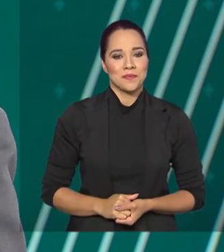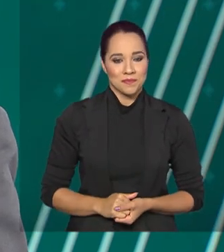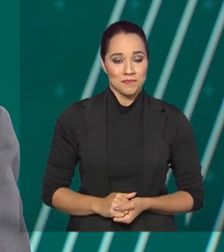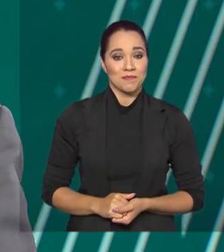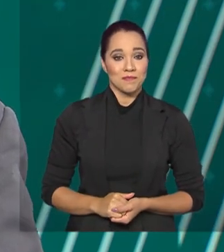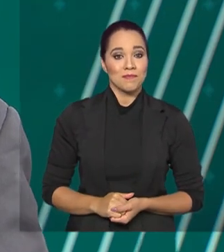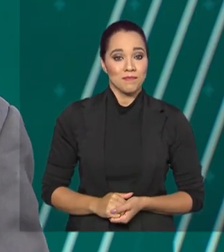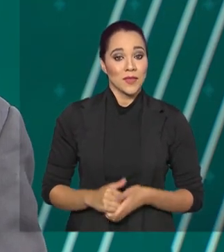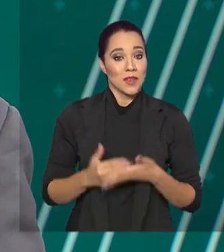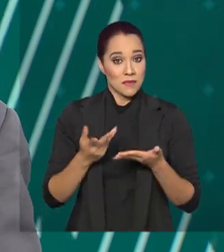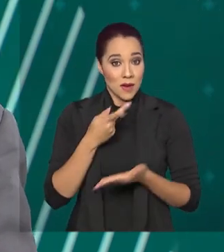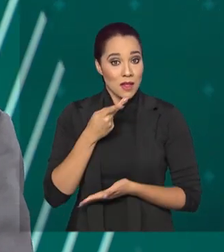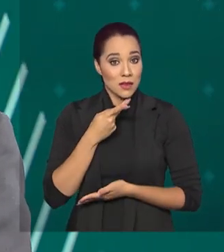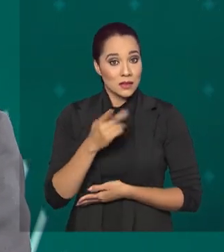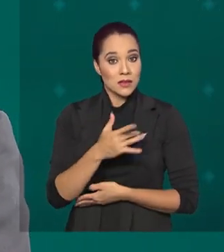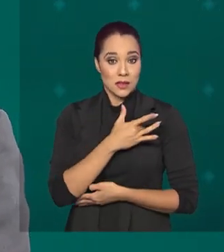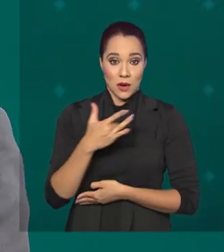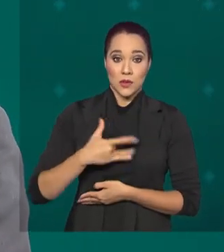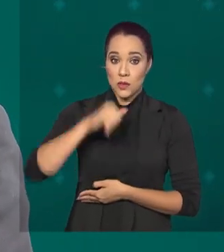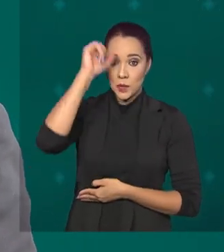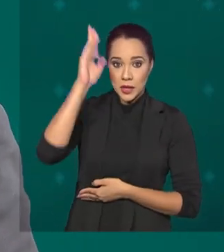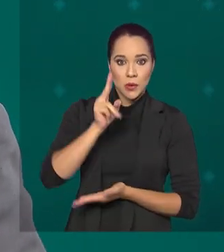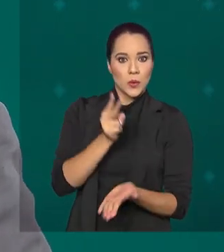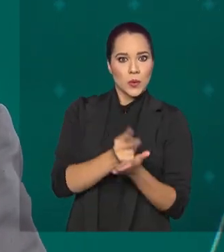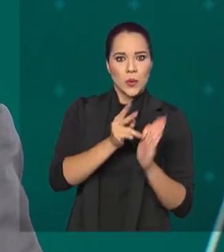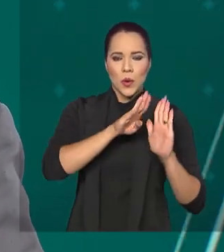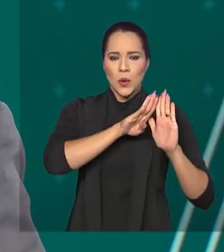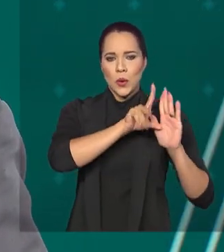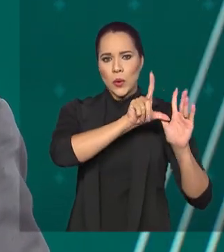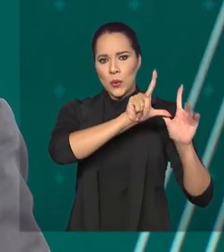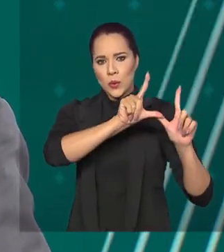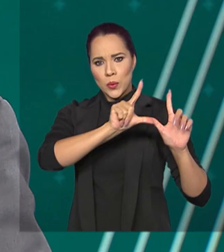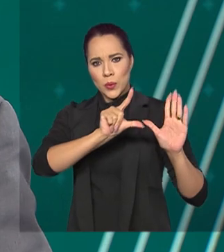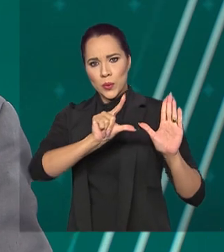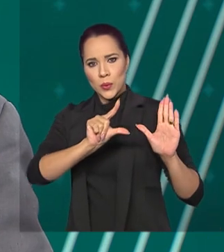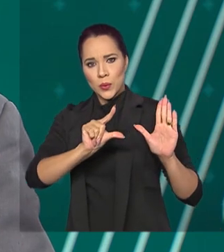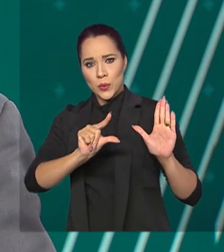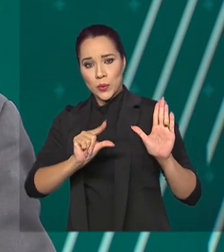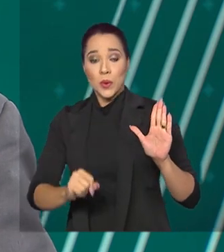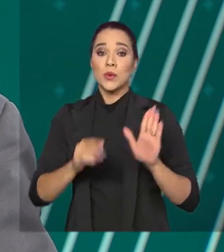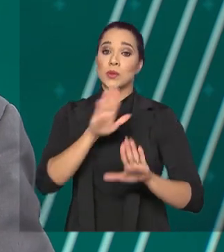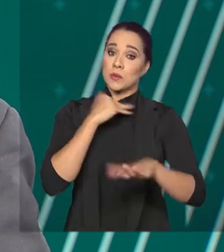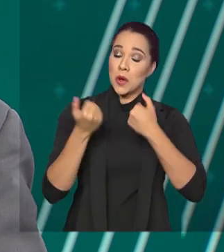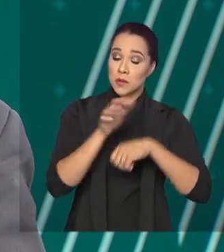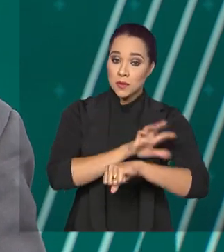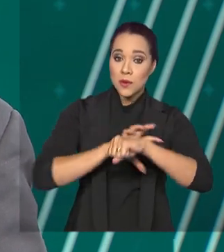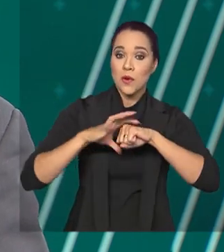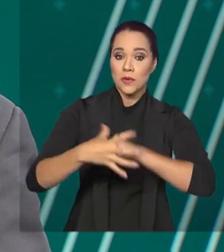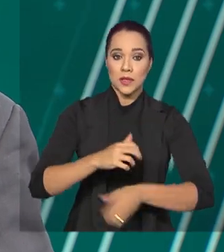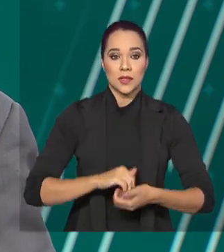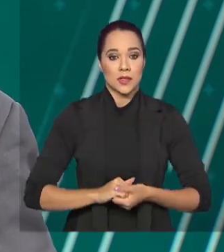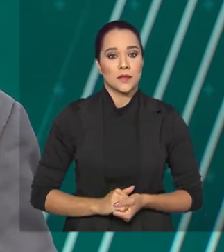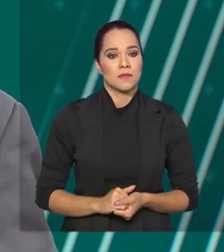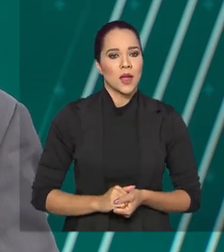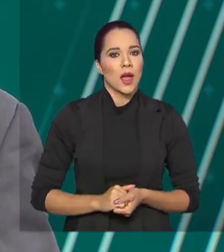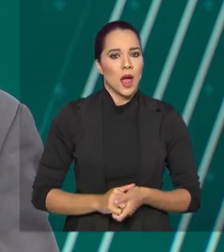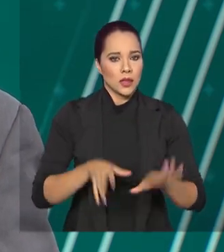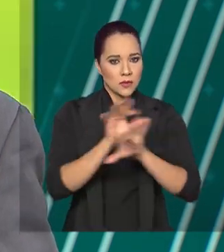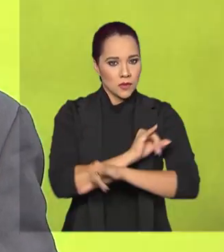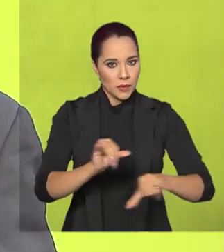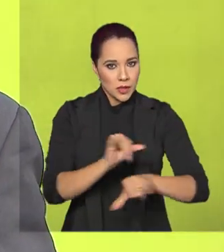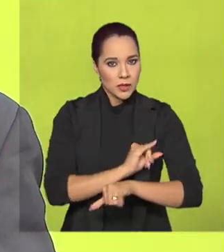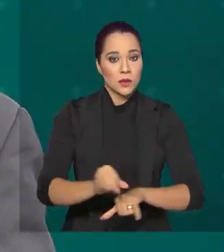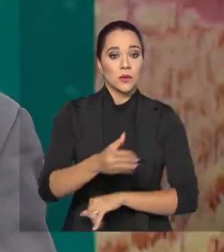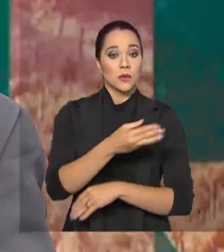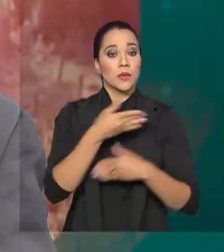Tratando ainda de saúde, o Brasil mantém queda nos registros de óbitos pela Covid-19. Dados do Ministério